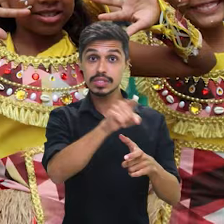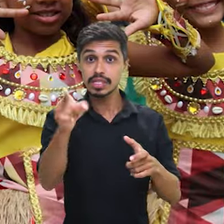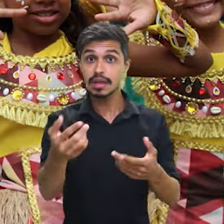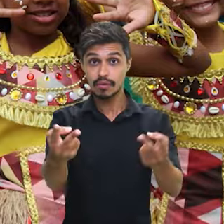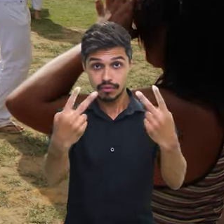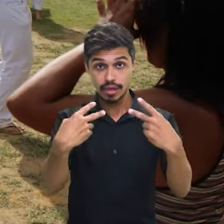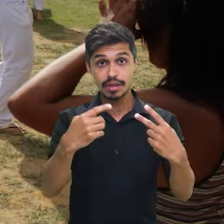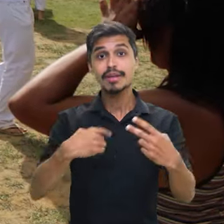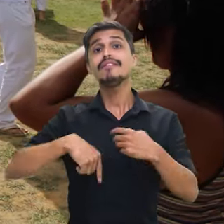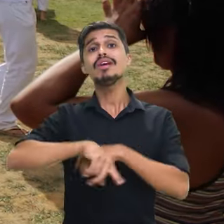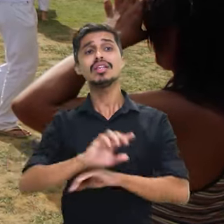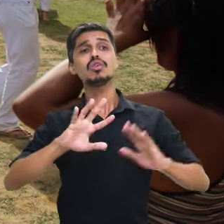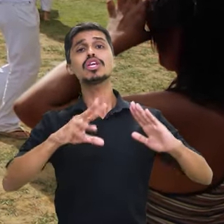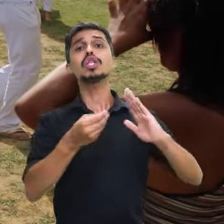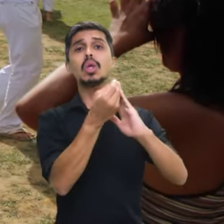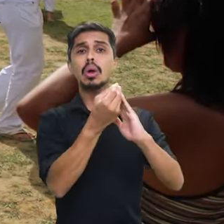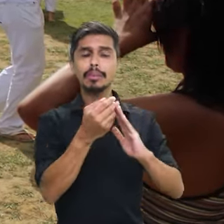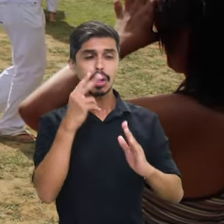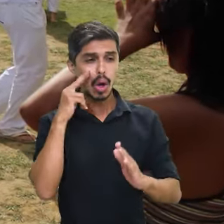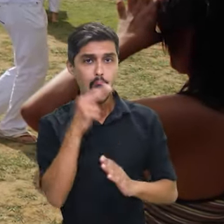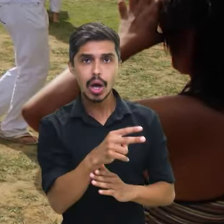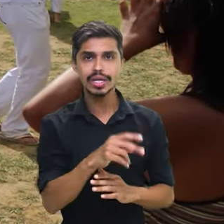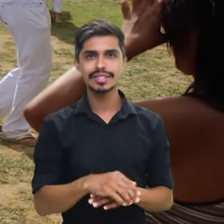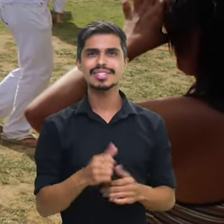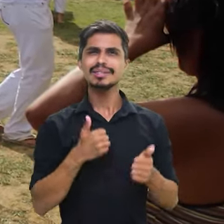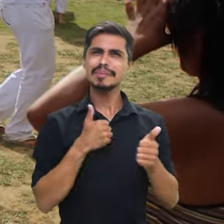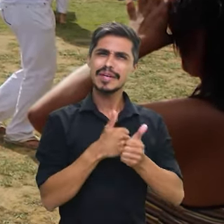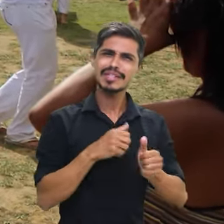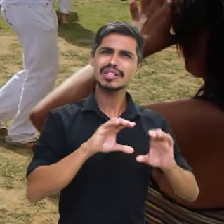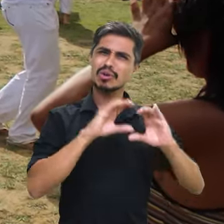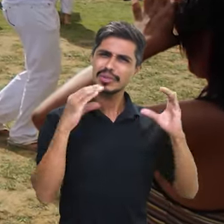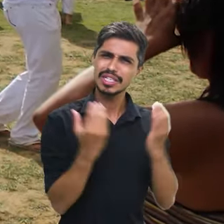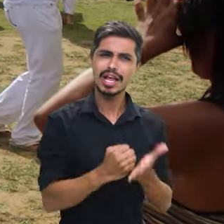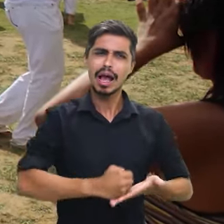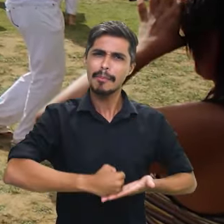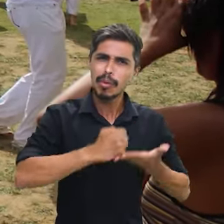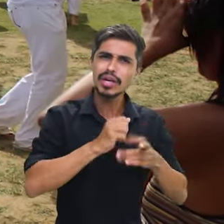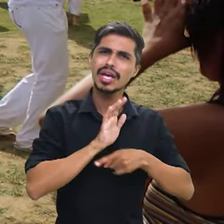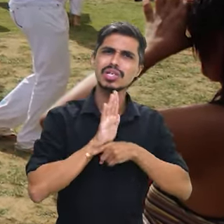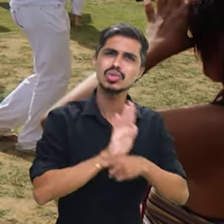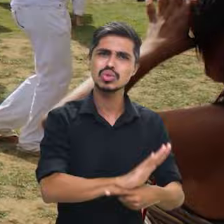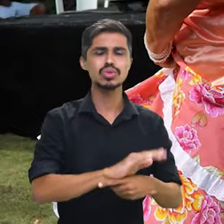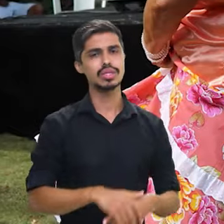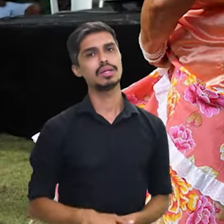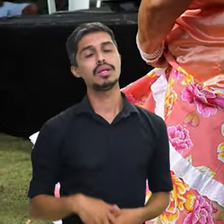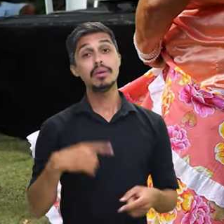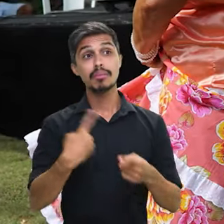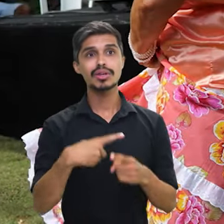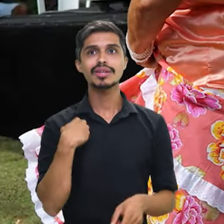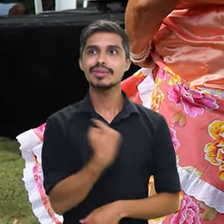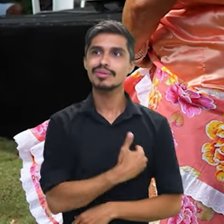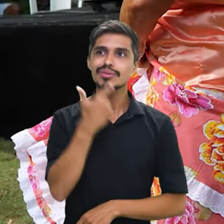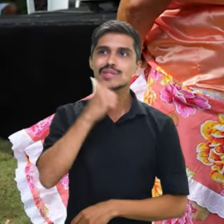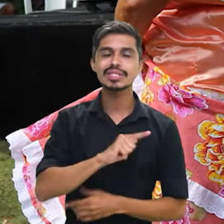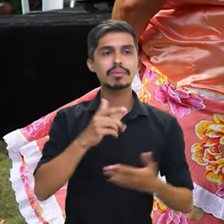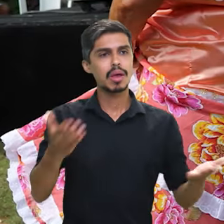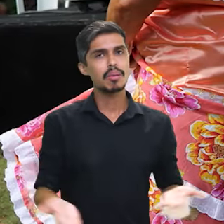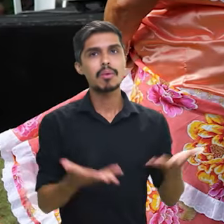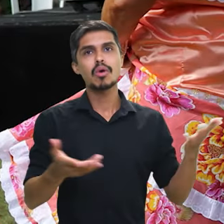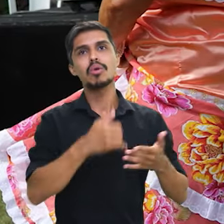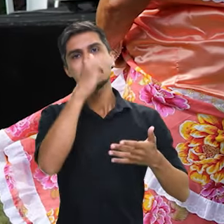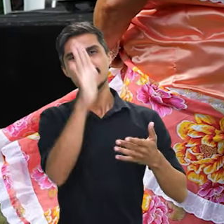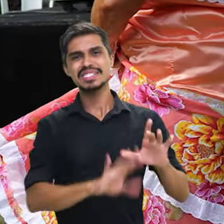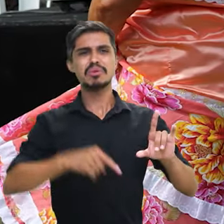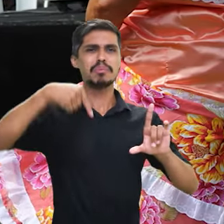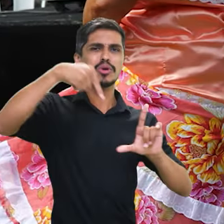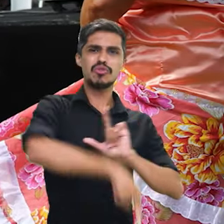nos vendo, que está nos ouvindo, visite o Quilombo, se aproxime da comunidade quilombola, dê apoio, dê ajuda, para que a gente comece a levantar esse